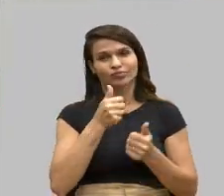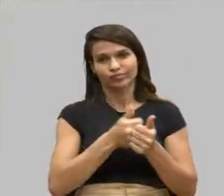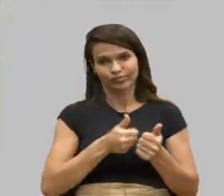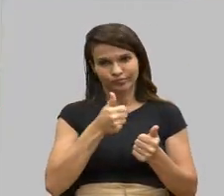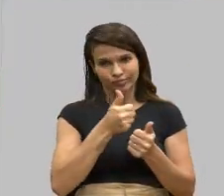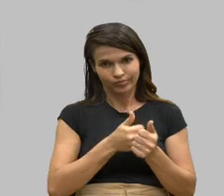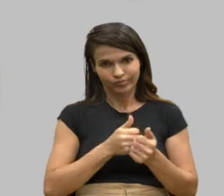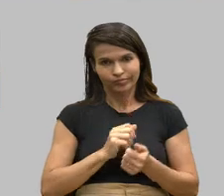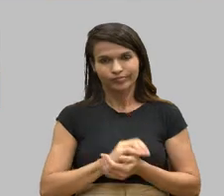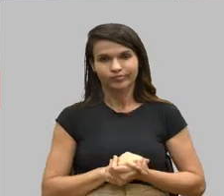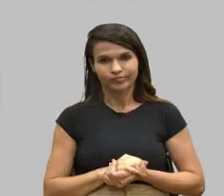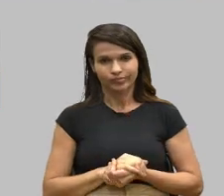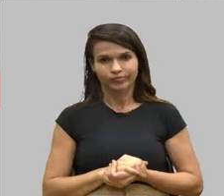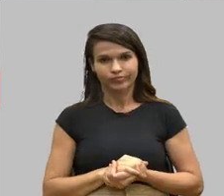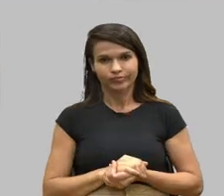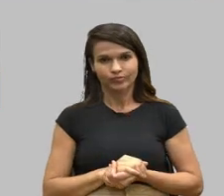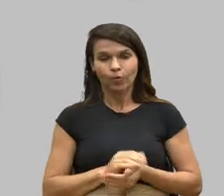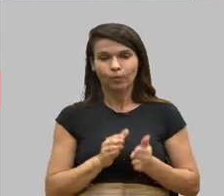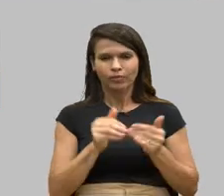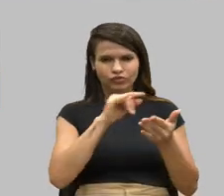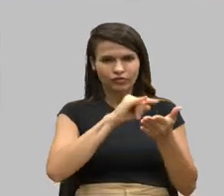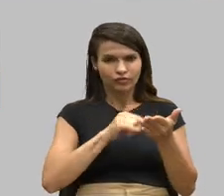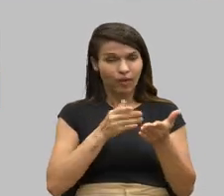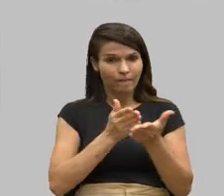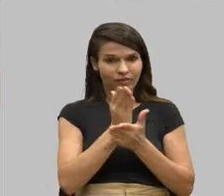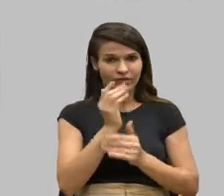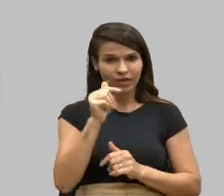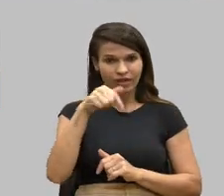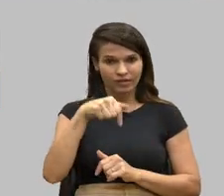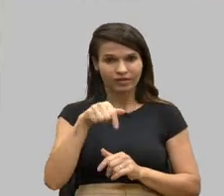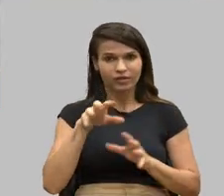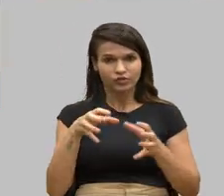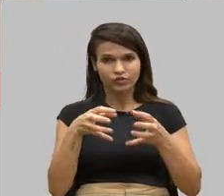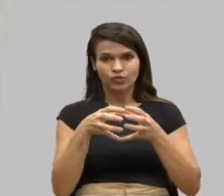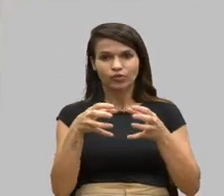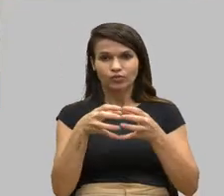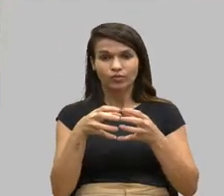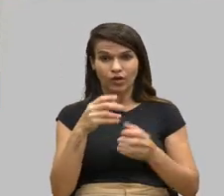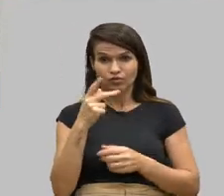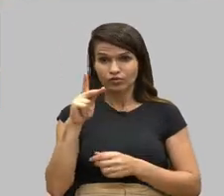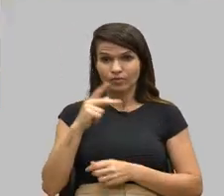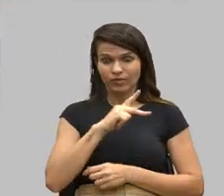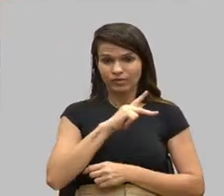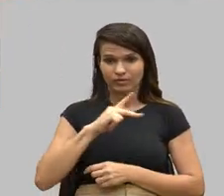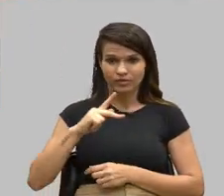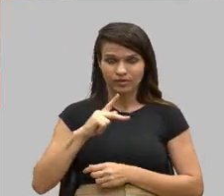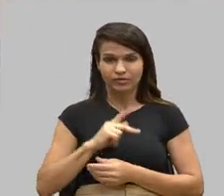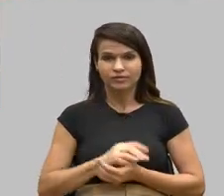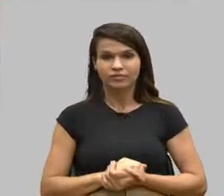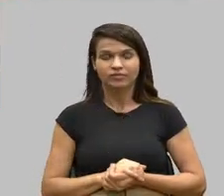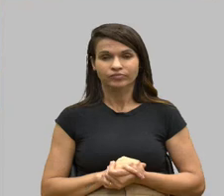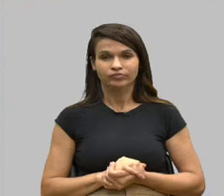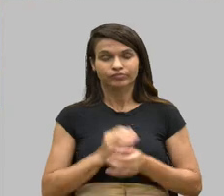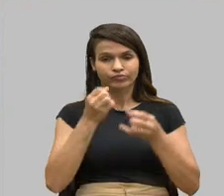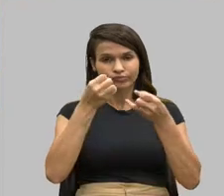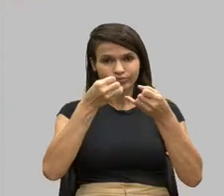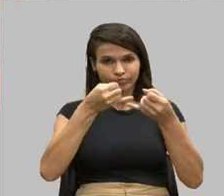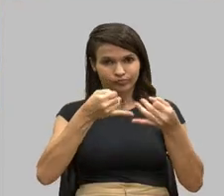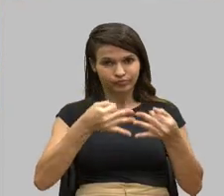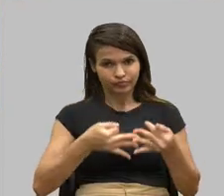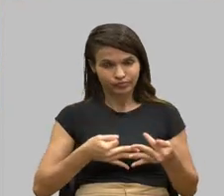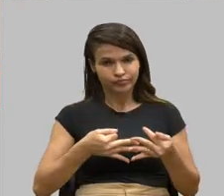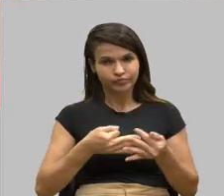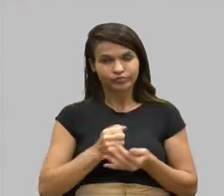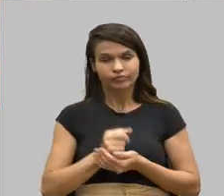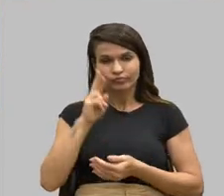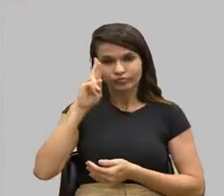um requerimento que foi aprovado aqui nessa comissão sob a sua presidência, que diz o seguinte, excelentíssimo